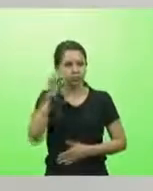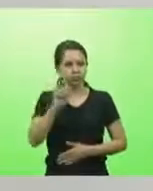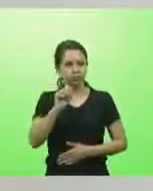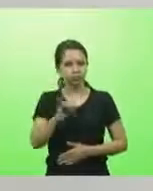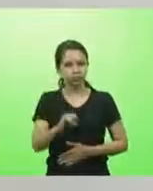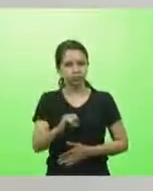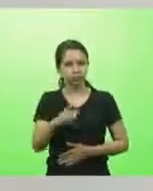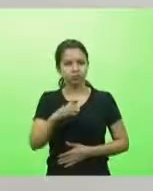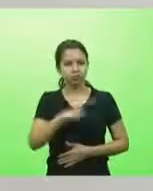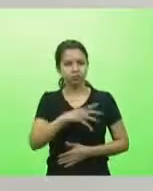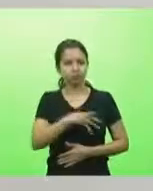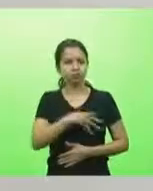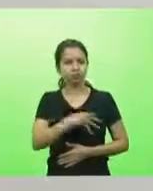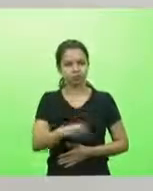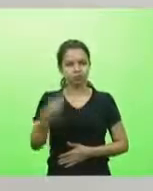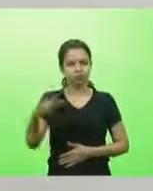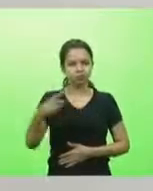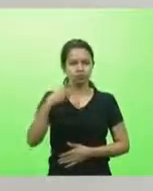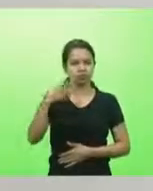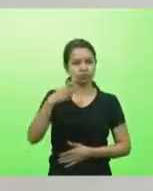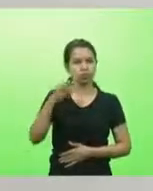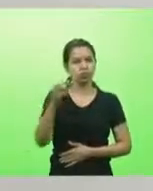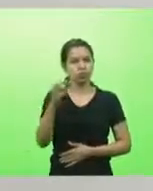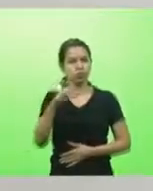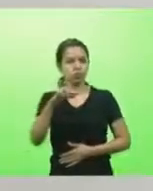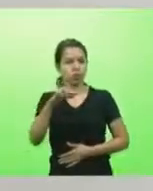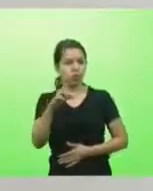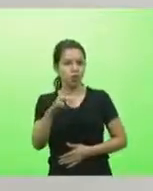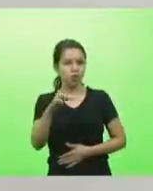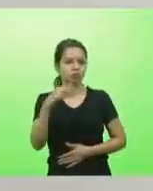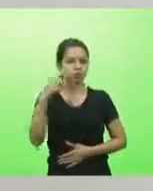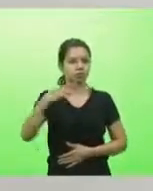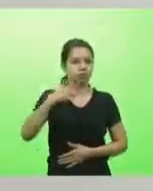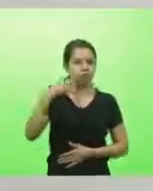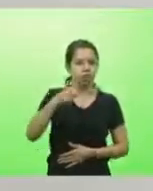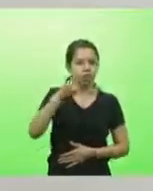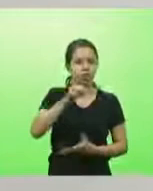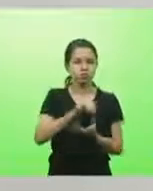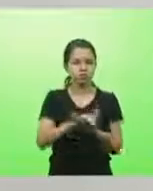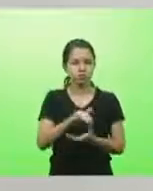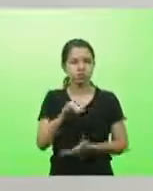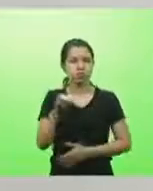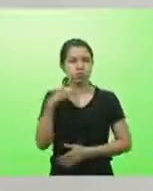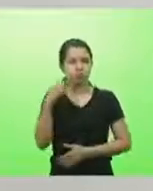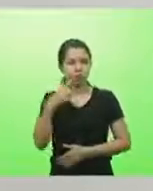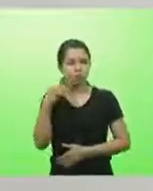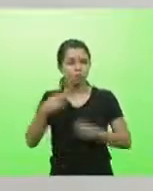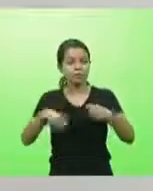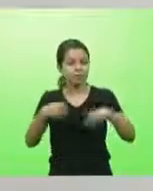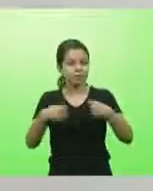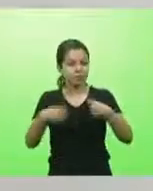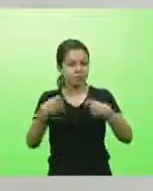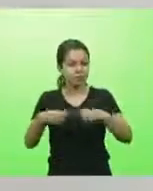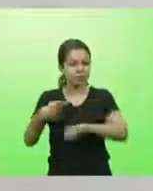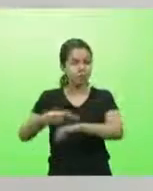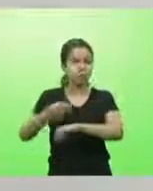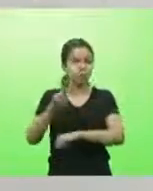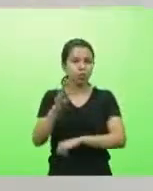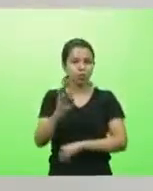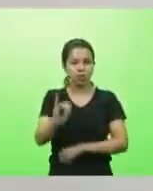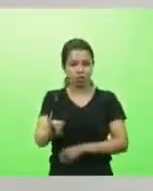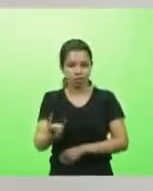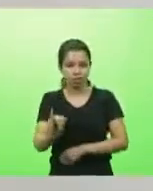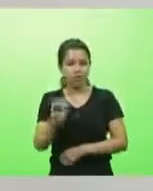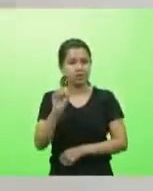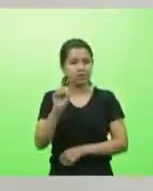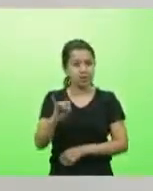deputado, um irmão do deputado, a mulher do deputado precisando de uma vaga de UTI, se o deputado estava tirando